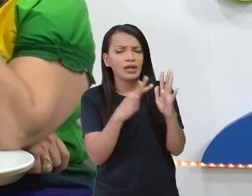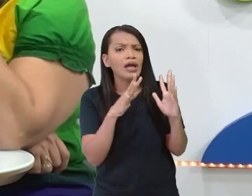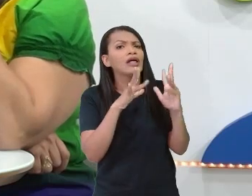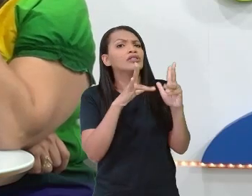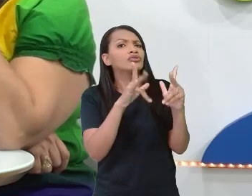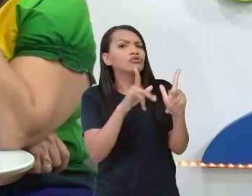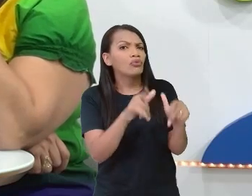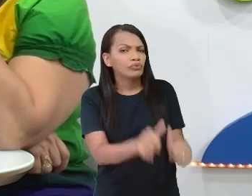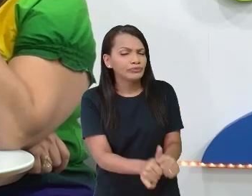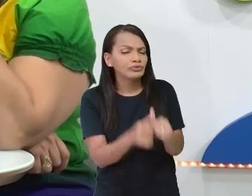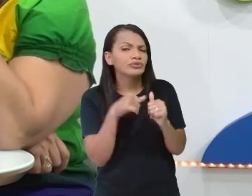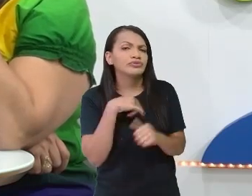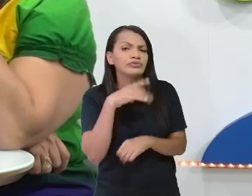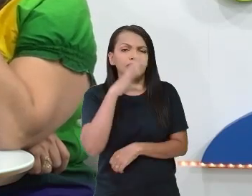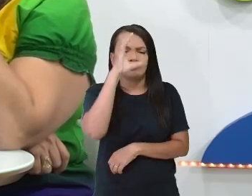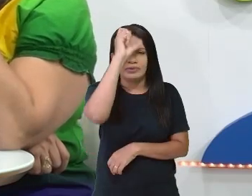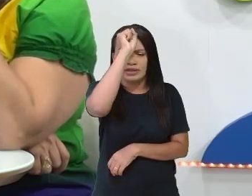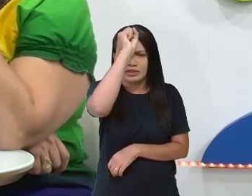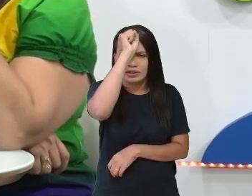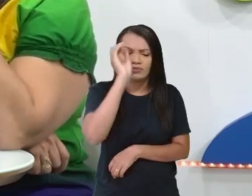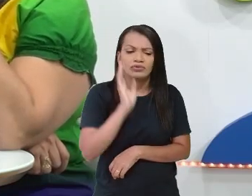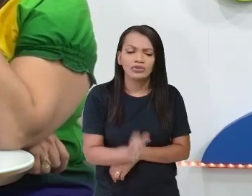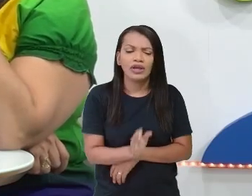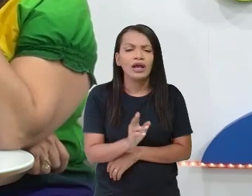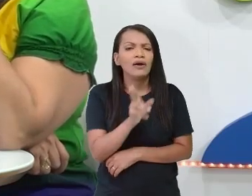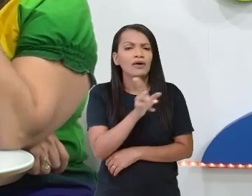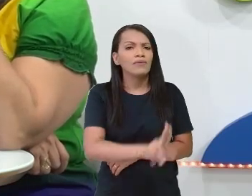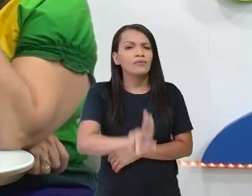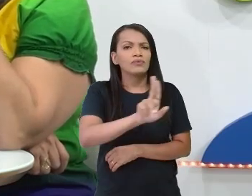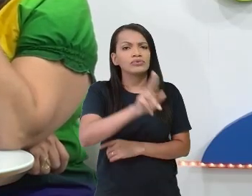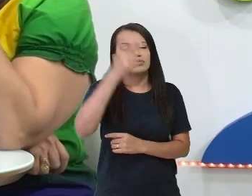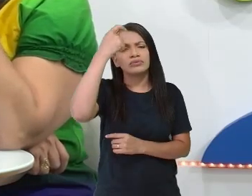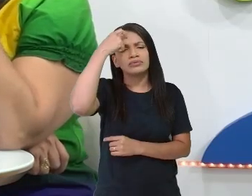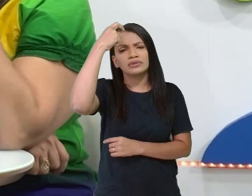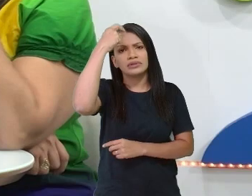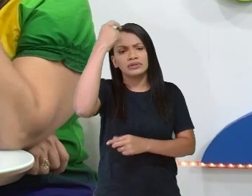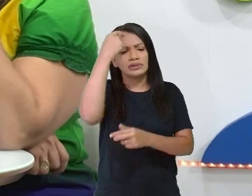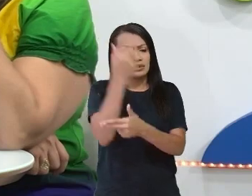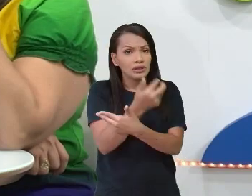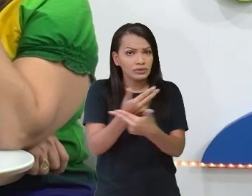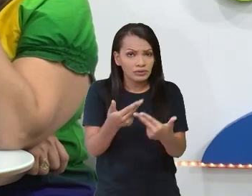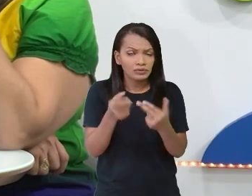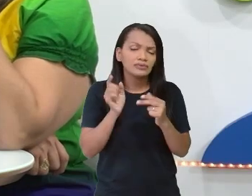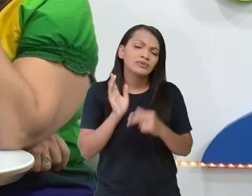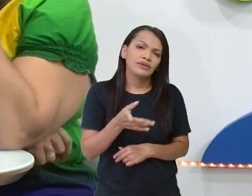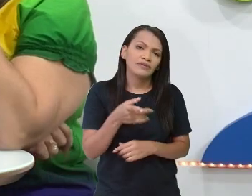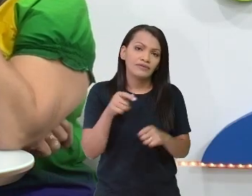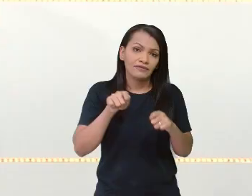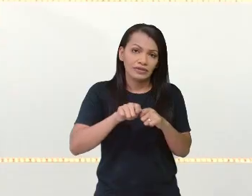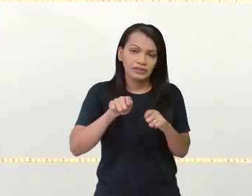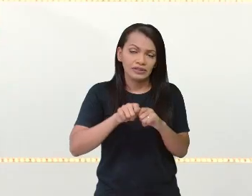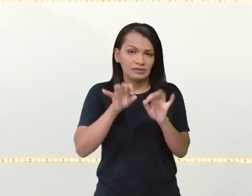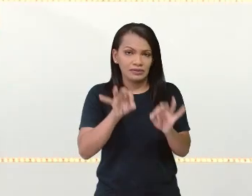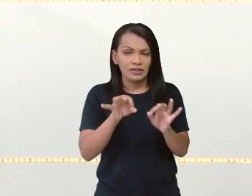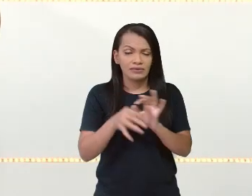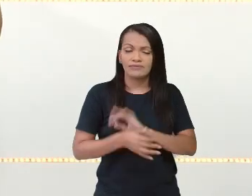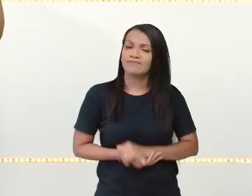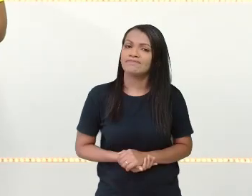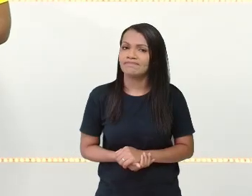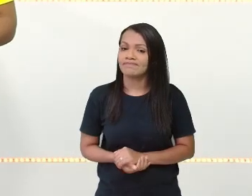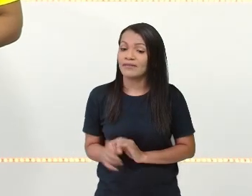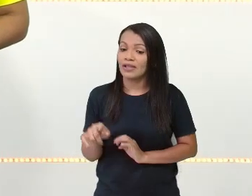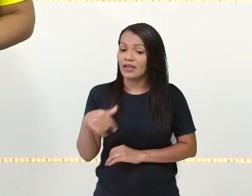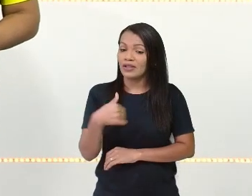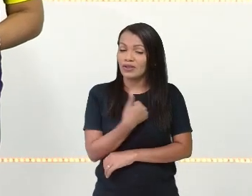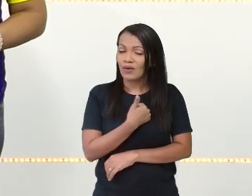bem colocou, sabem a respeito do consumo consciente e estão fazendo tudo isso. Isso mesmo. Como estamos em